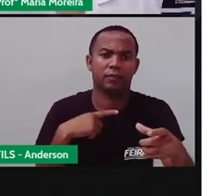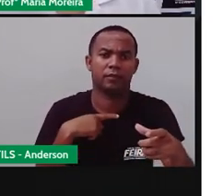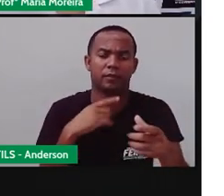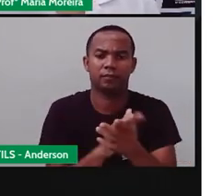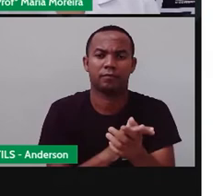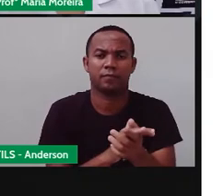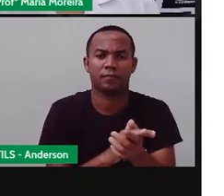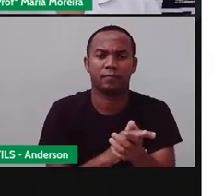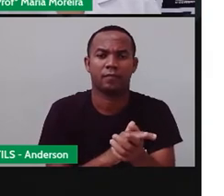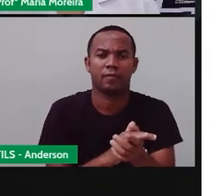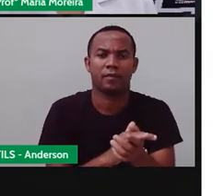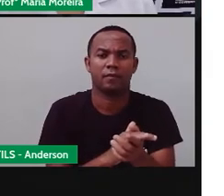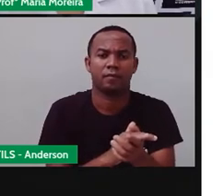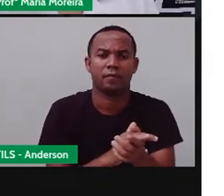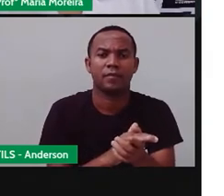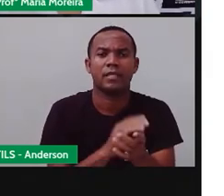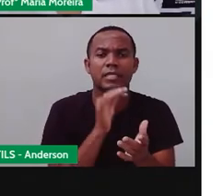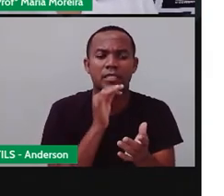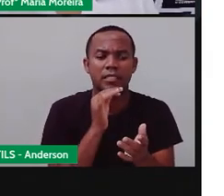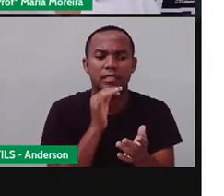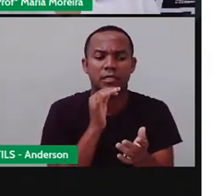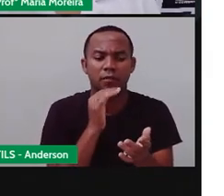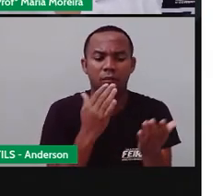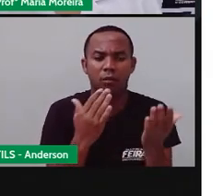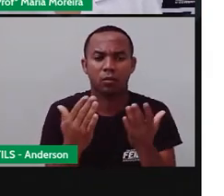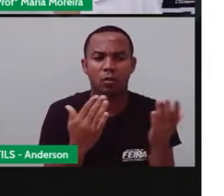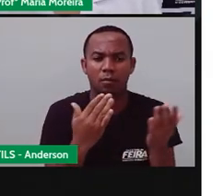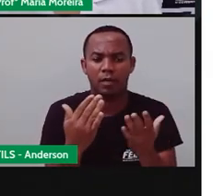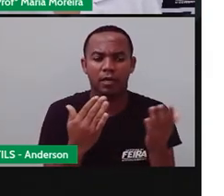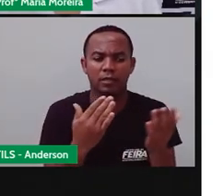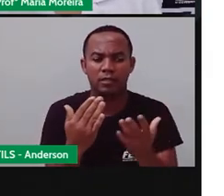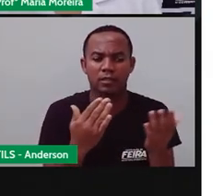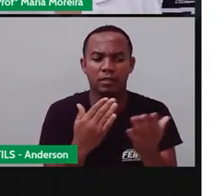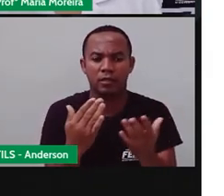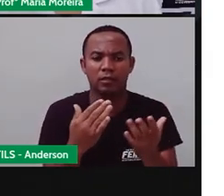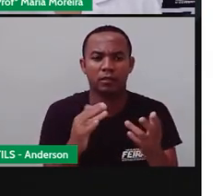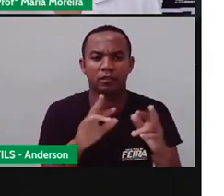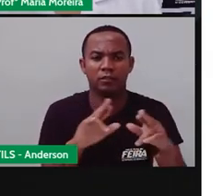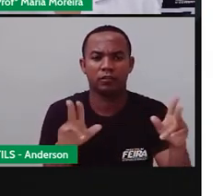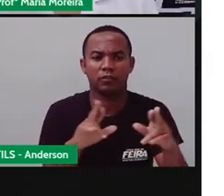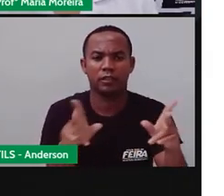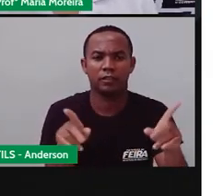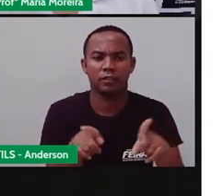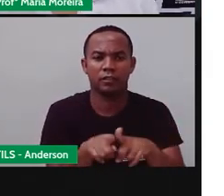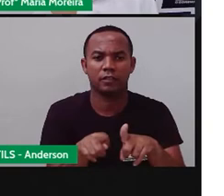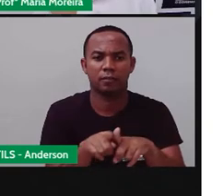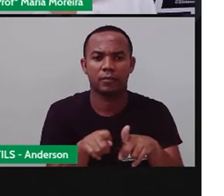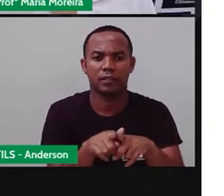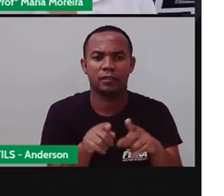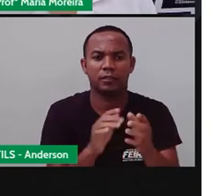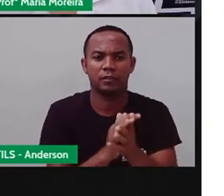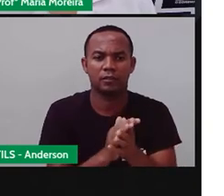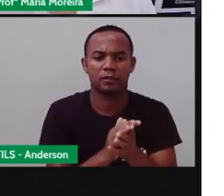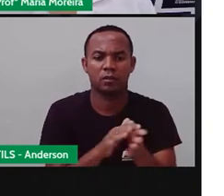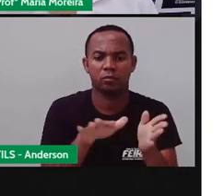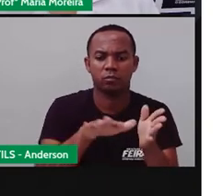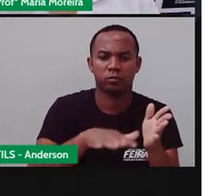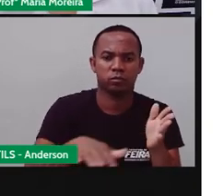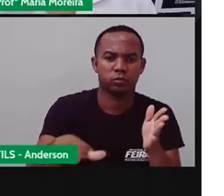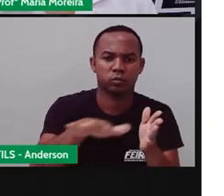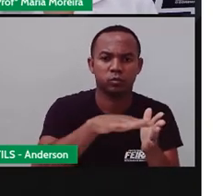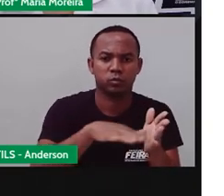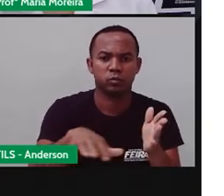determinadas denominações segundo as suas características, né? Bom, a sua comunidade e a